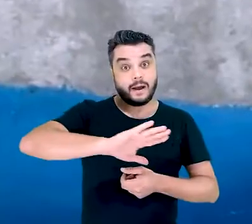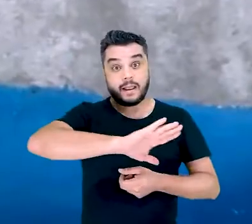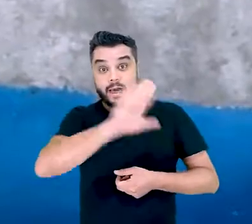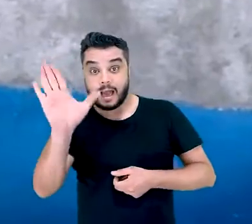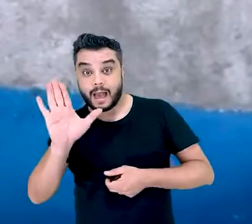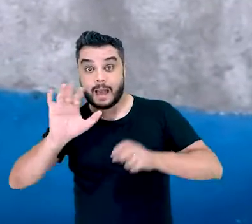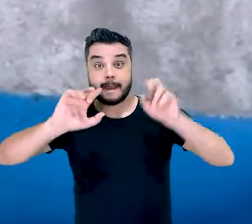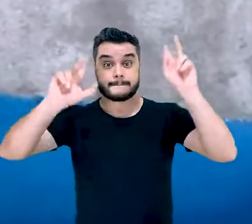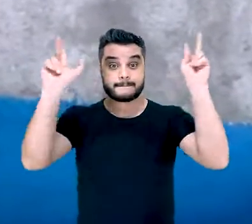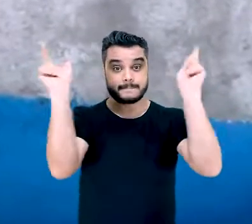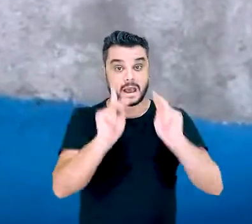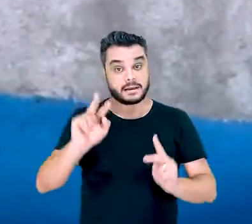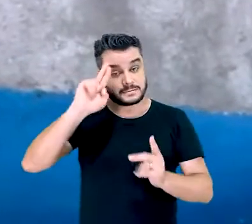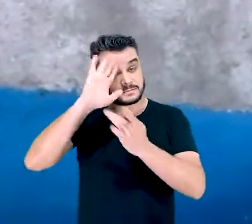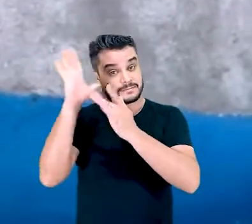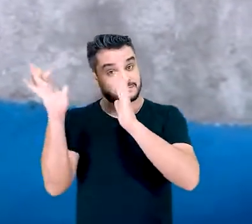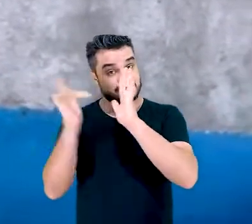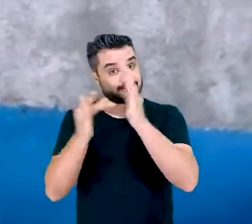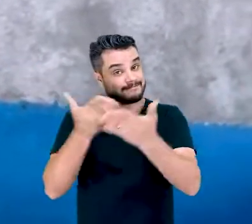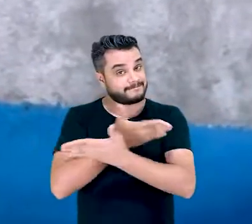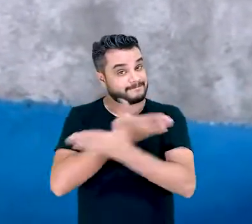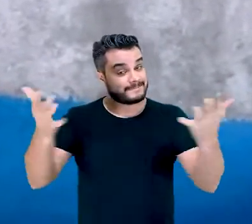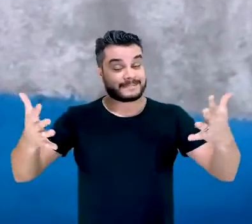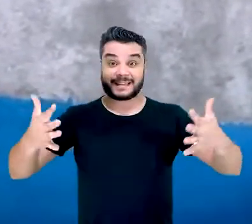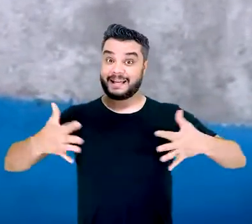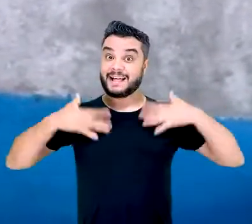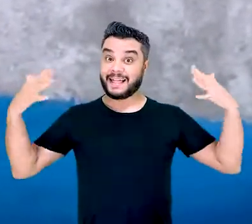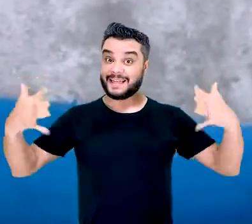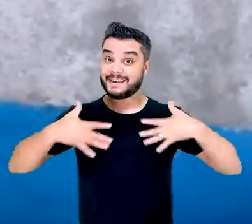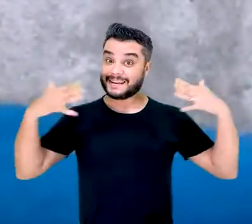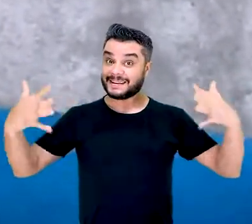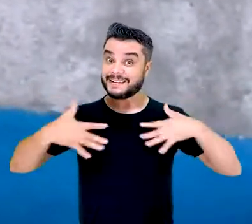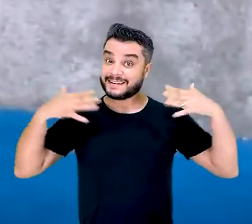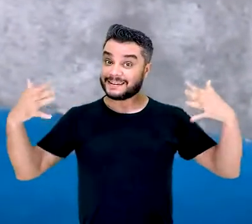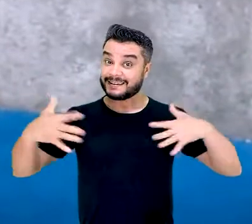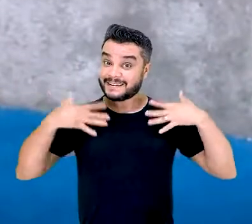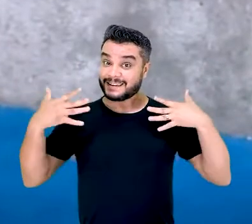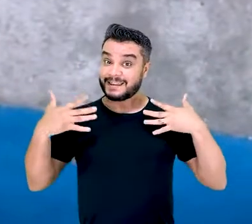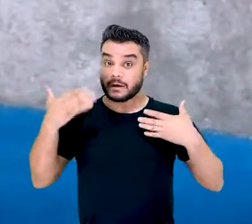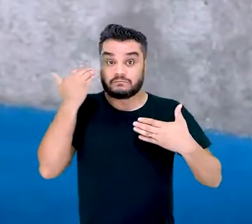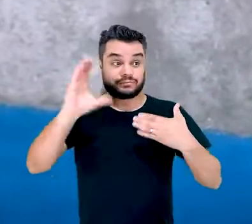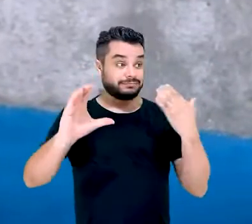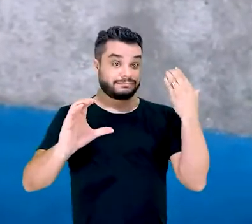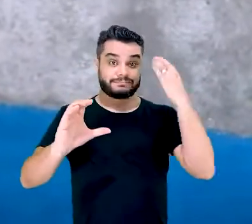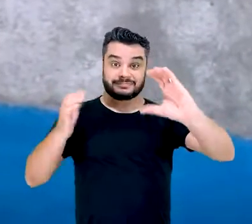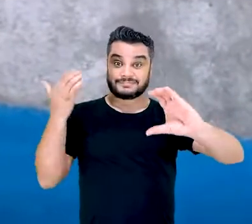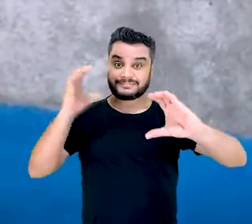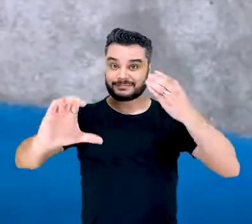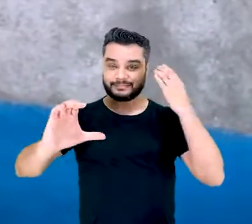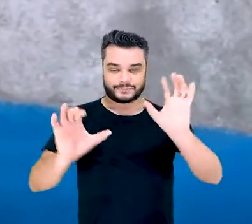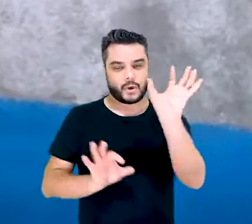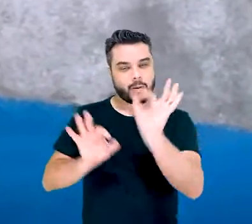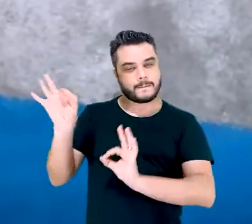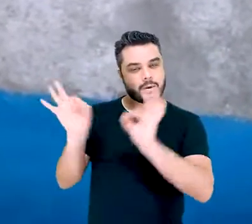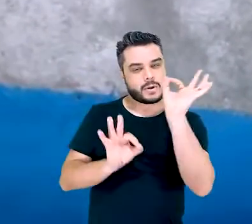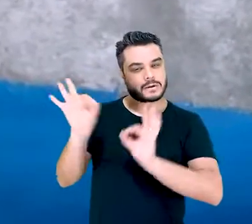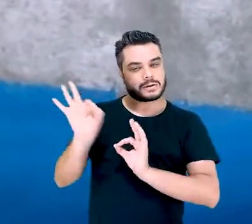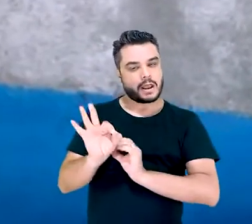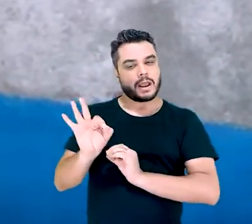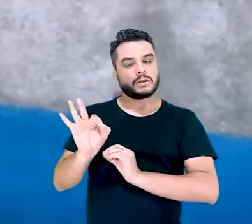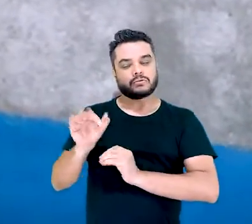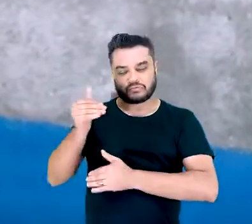Olá, irmãos. A par do Senhor Jesus. É com muita alegria que venham aqui compartilhar um pouquinho